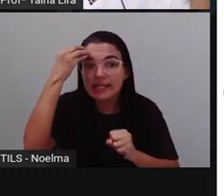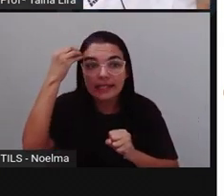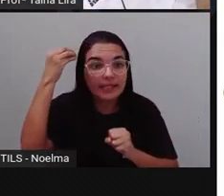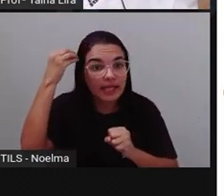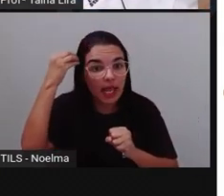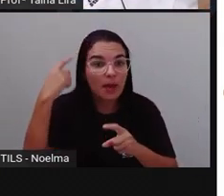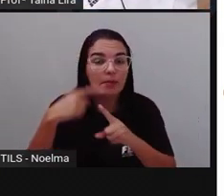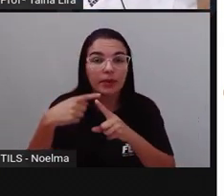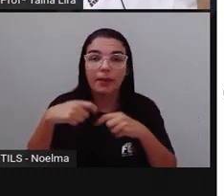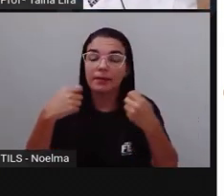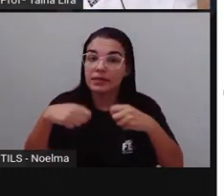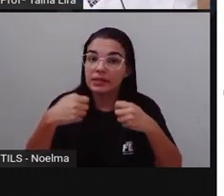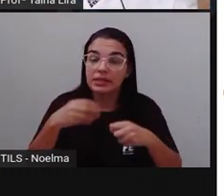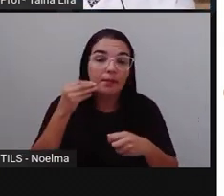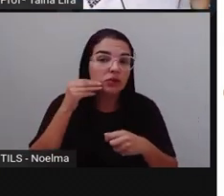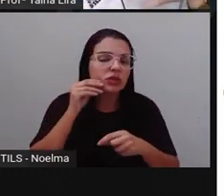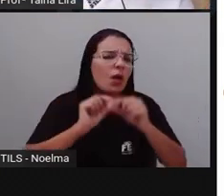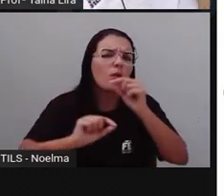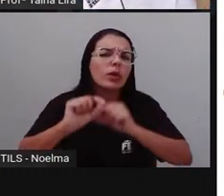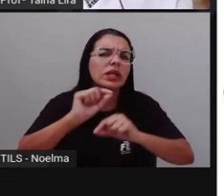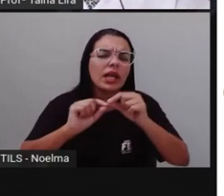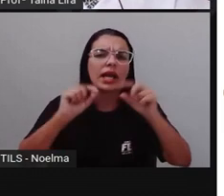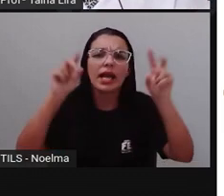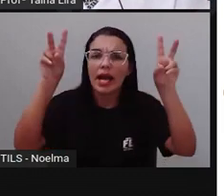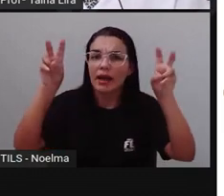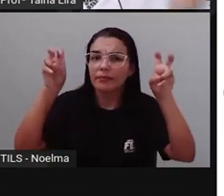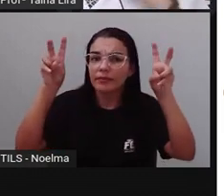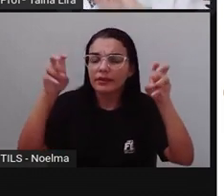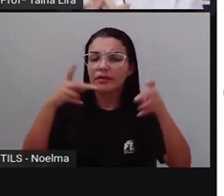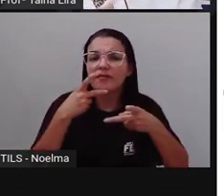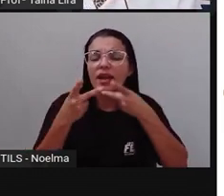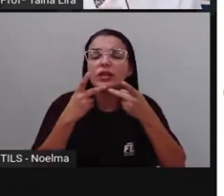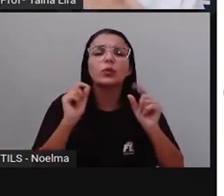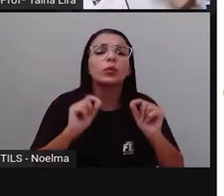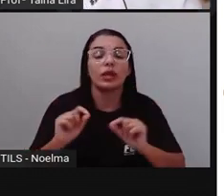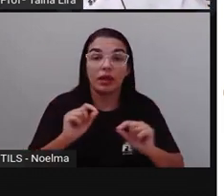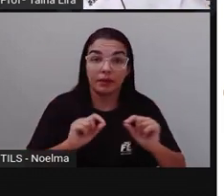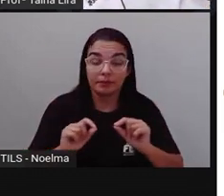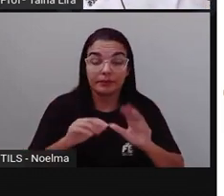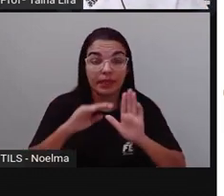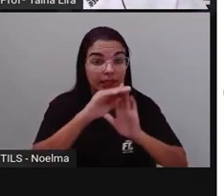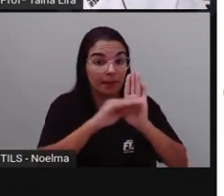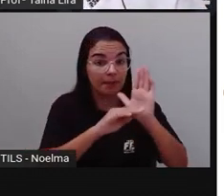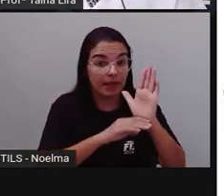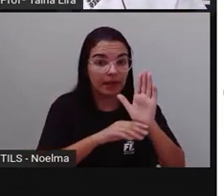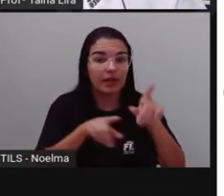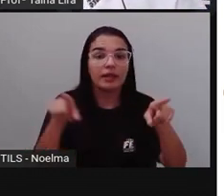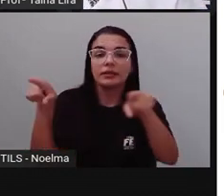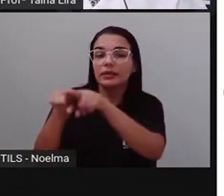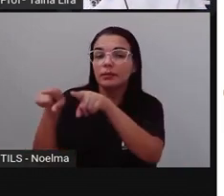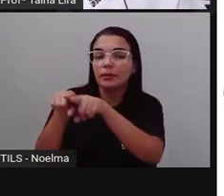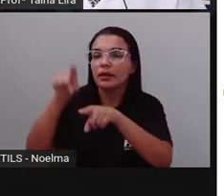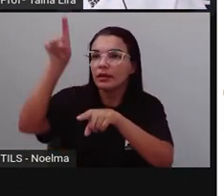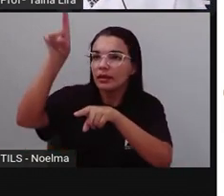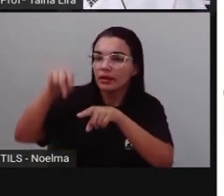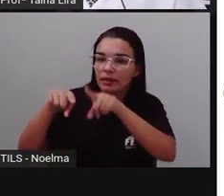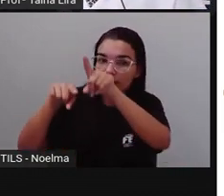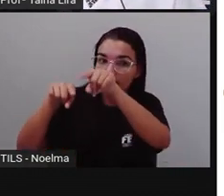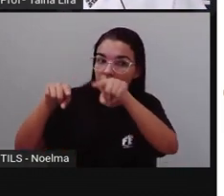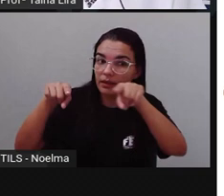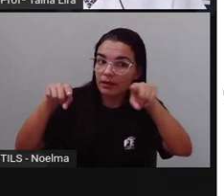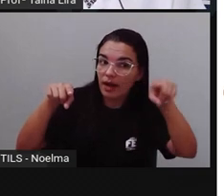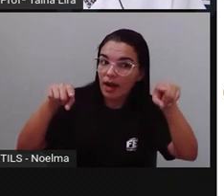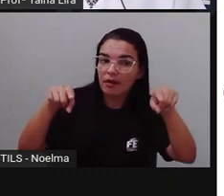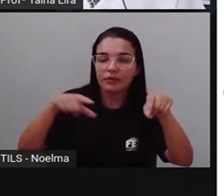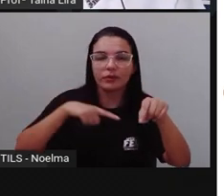Para a gente identificar, Sobre o que é que essa tabela, E esse gráfico, Estão falando, A tabela e o gráfico, Né? Muitas